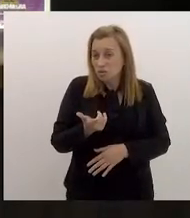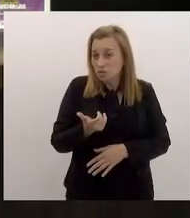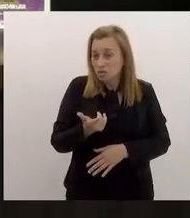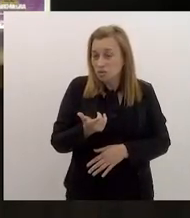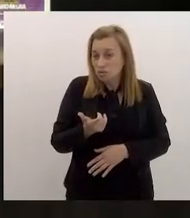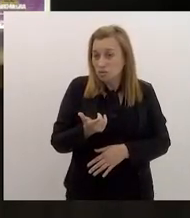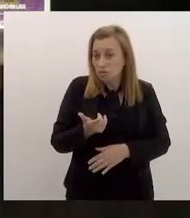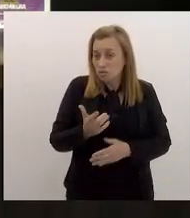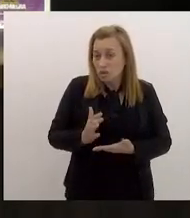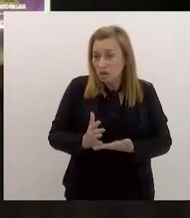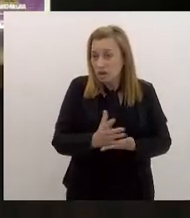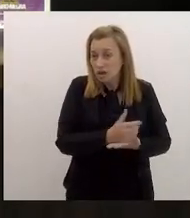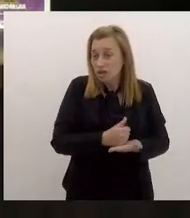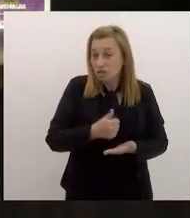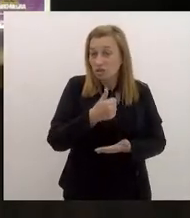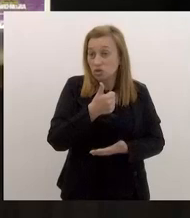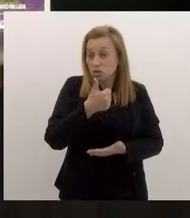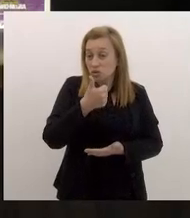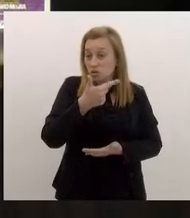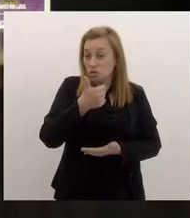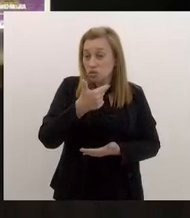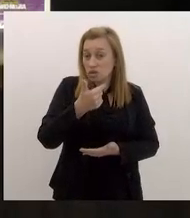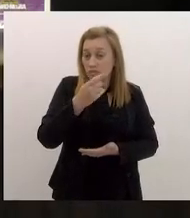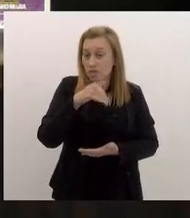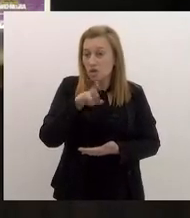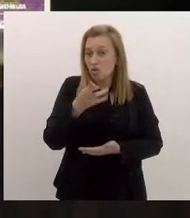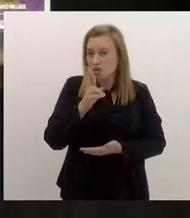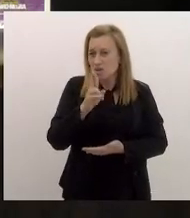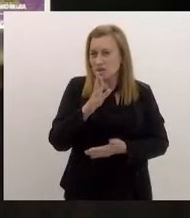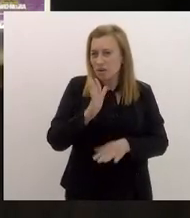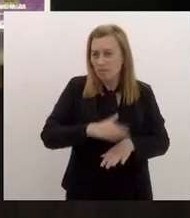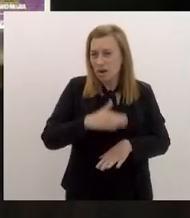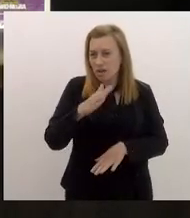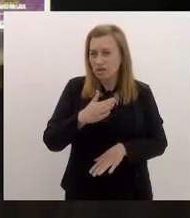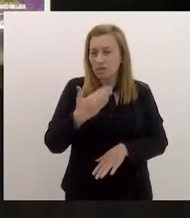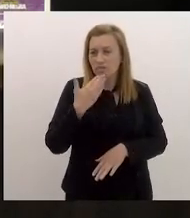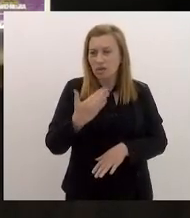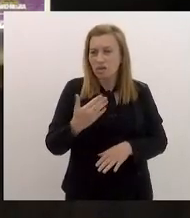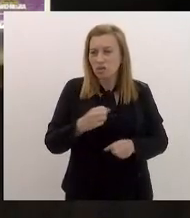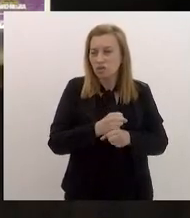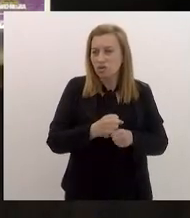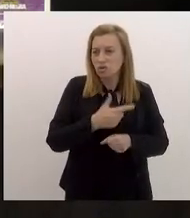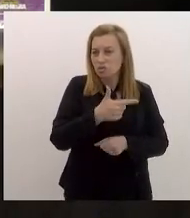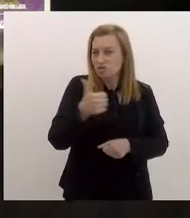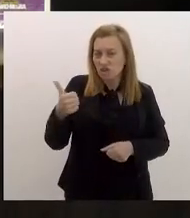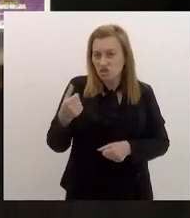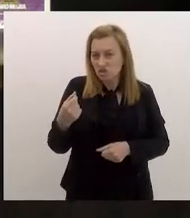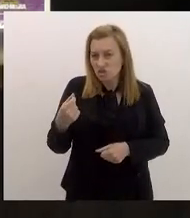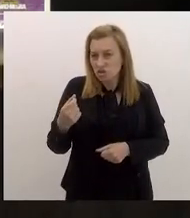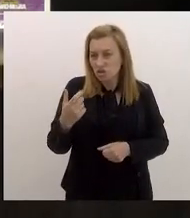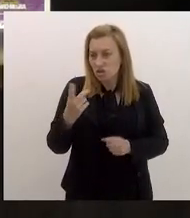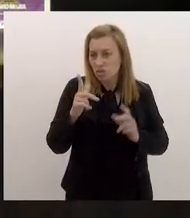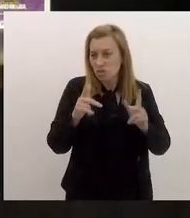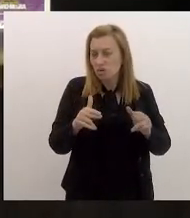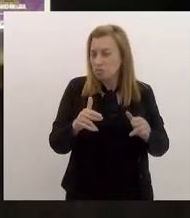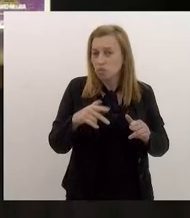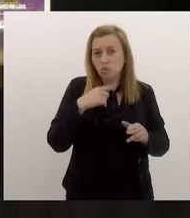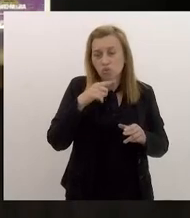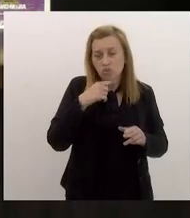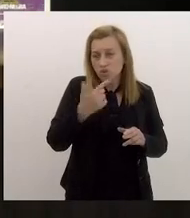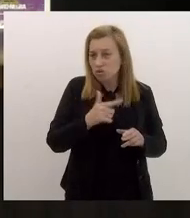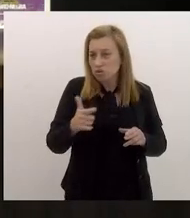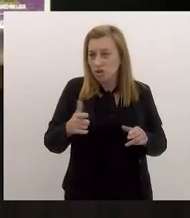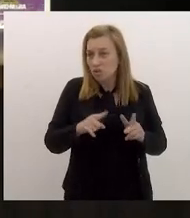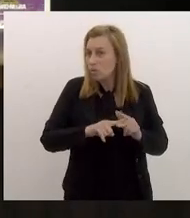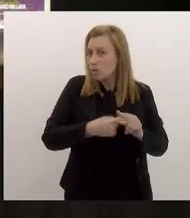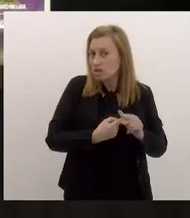uma arrecadação de 12 bilhões de reais a mais que o mesmo período do ano de 2020. Nós não temos dúvida, porque isso é